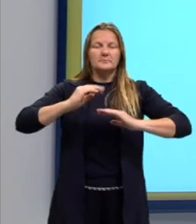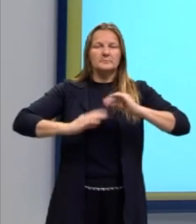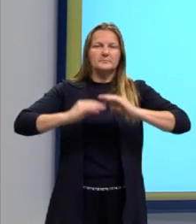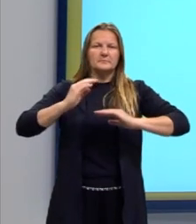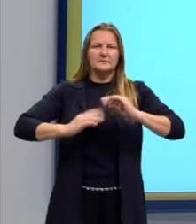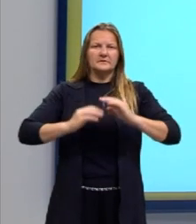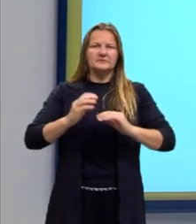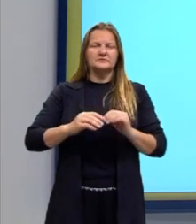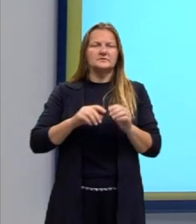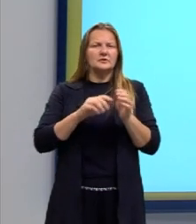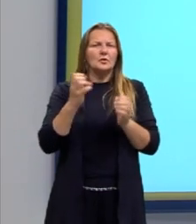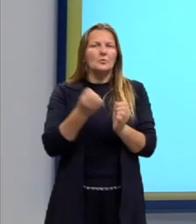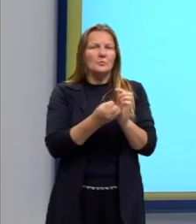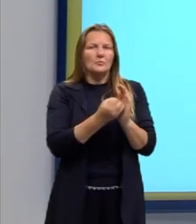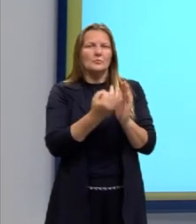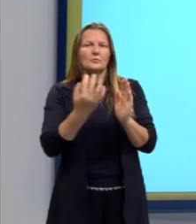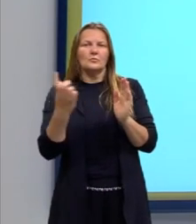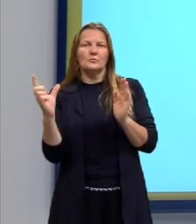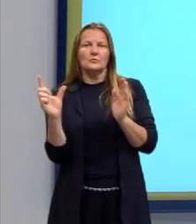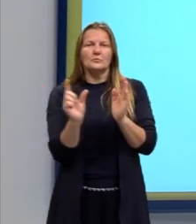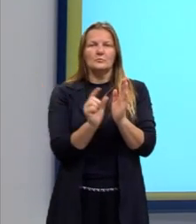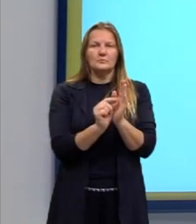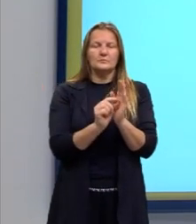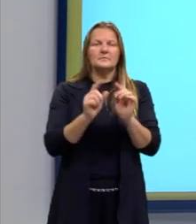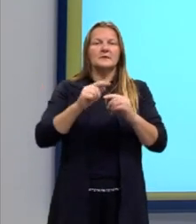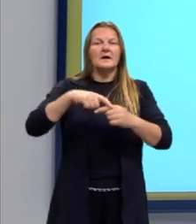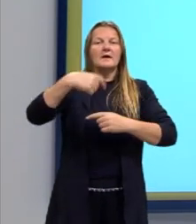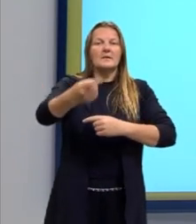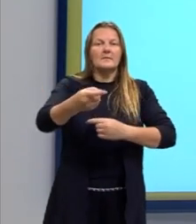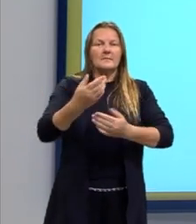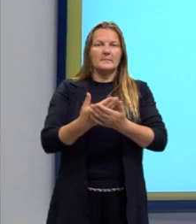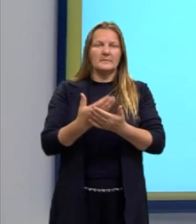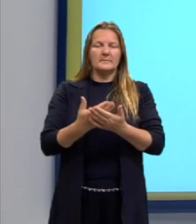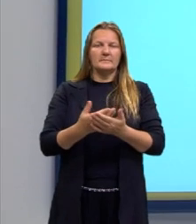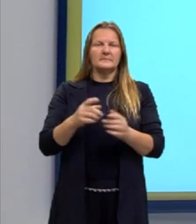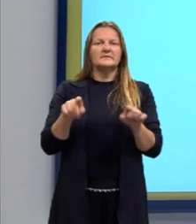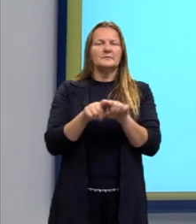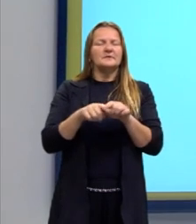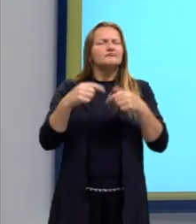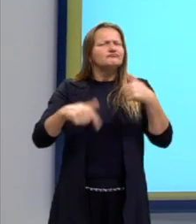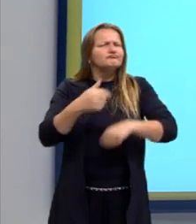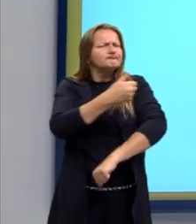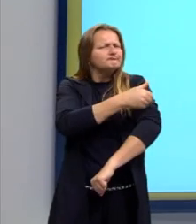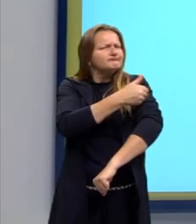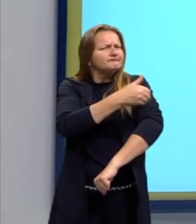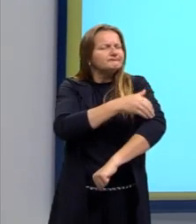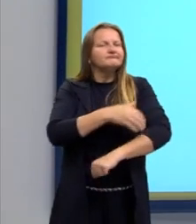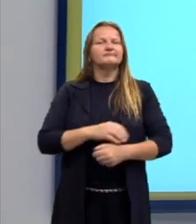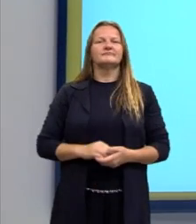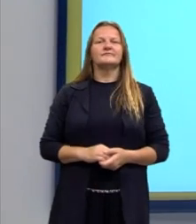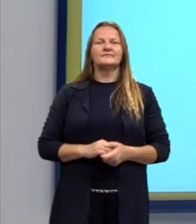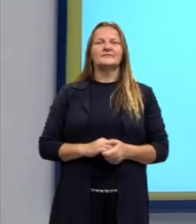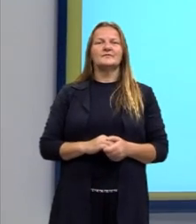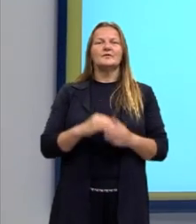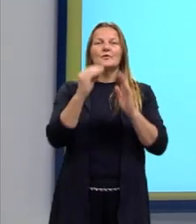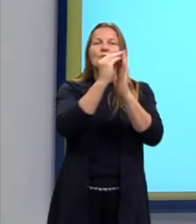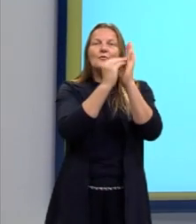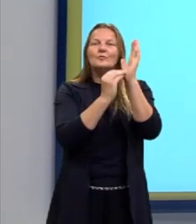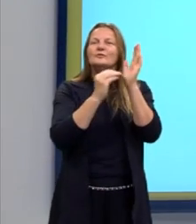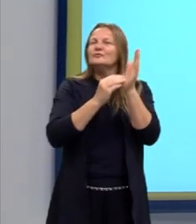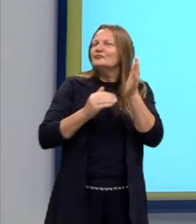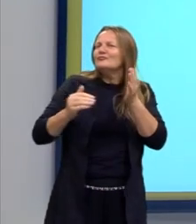pouco a análise combinatória. E na próxima aula, nós vamos trabalhar esses conteúdos